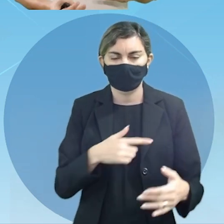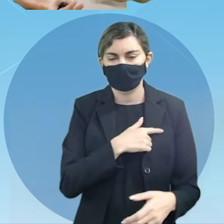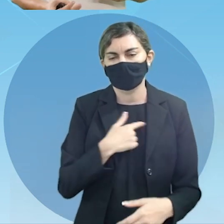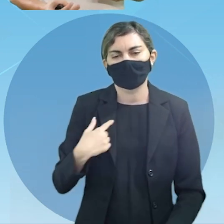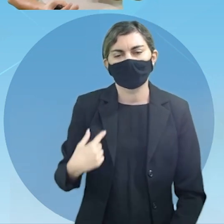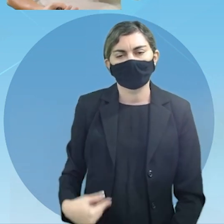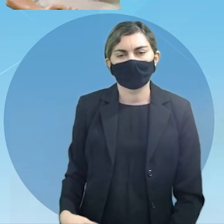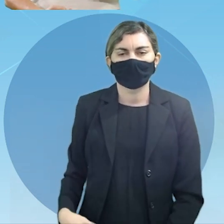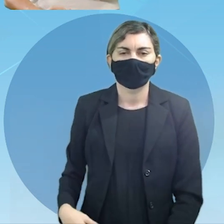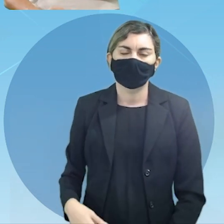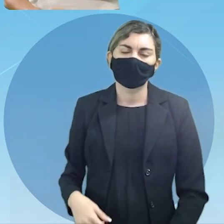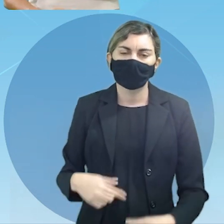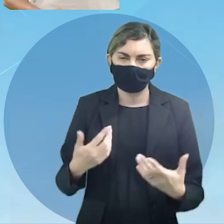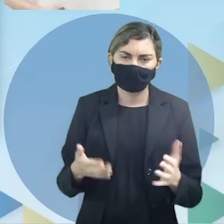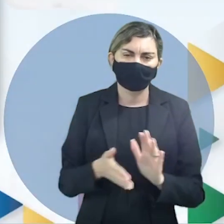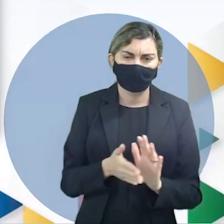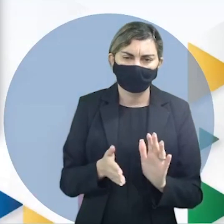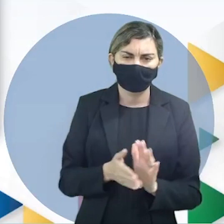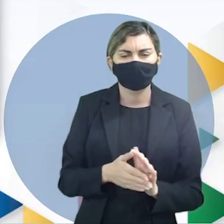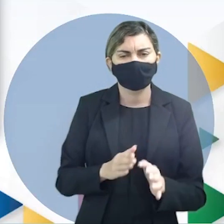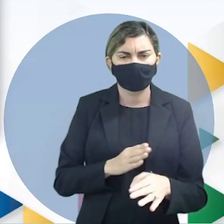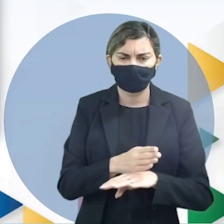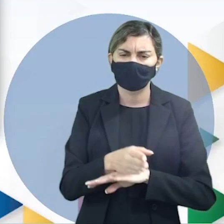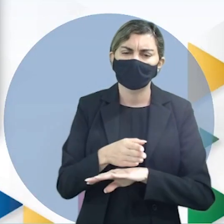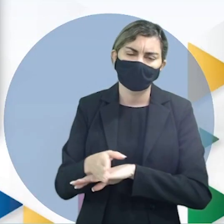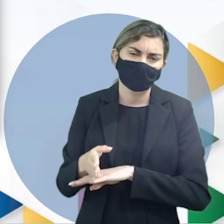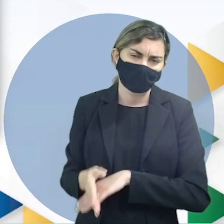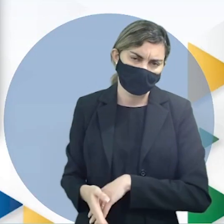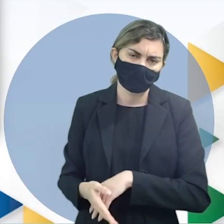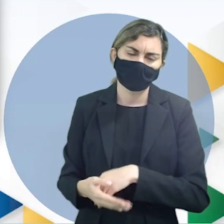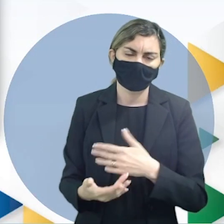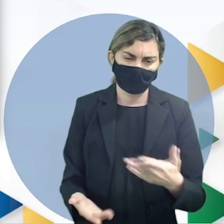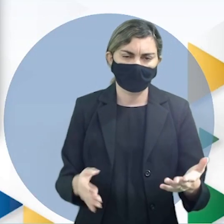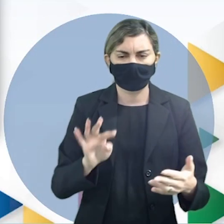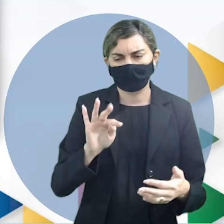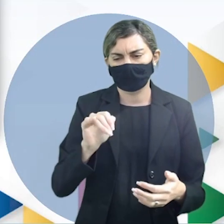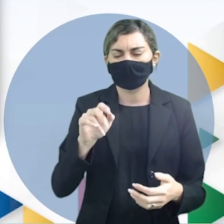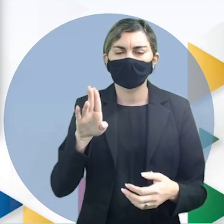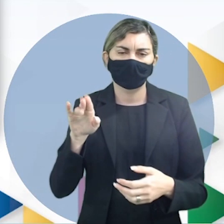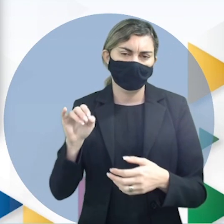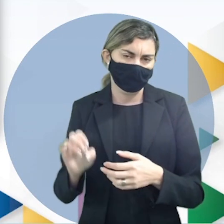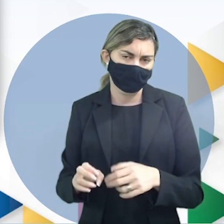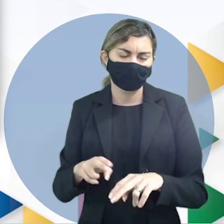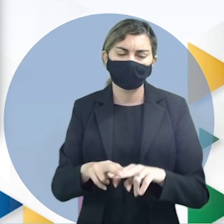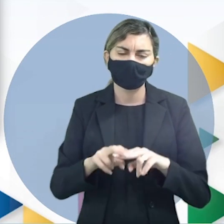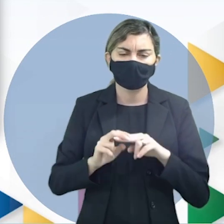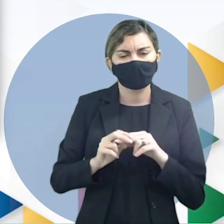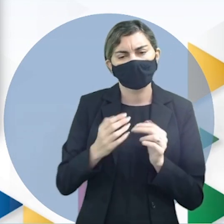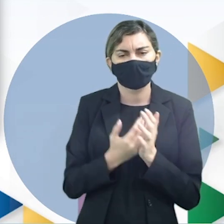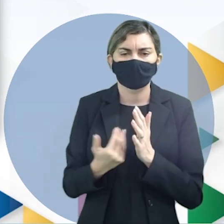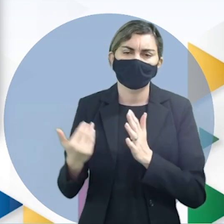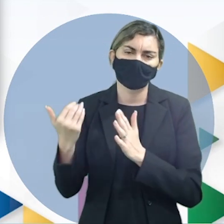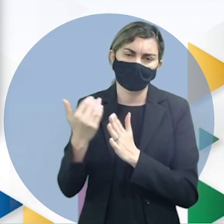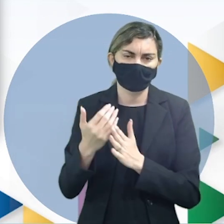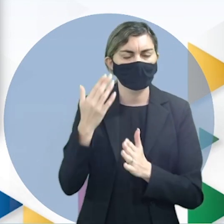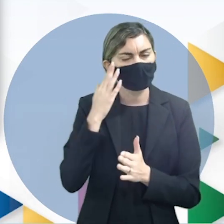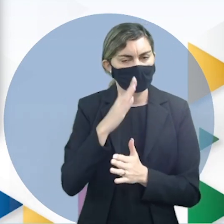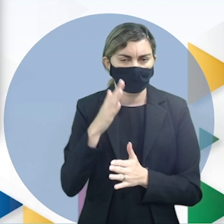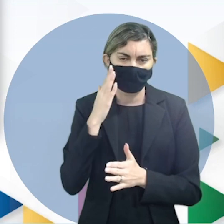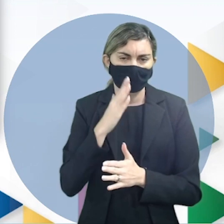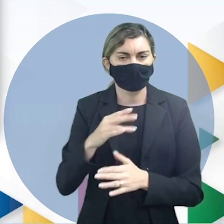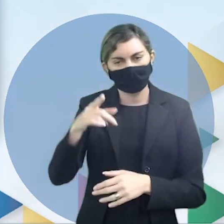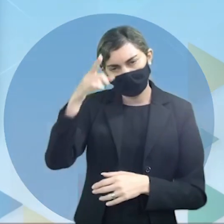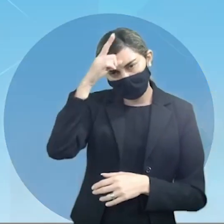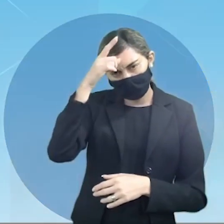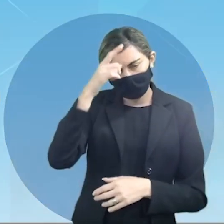China pretendia o que invadir a região do Tibete então por isso mais uma vez dá para entender o